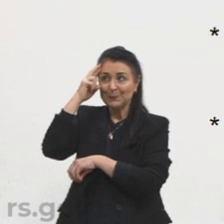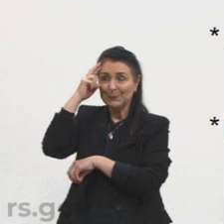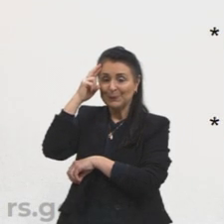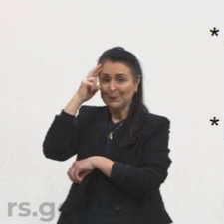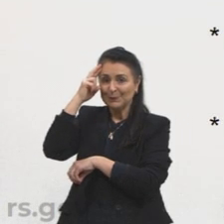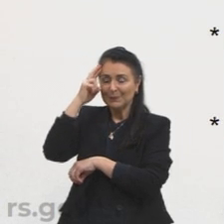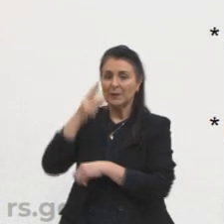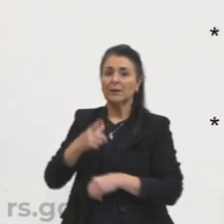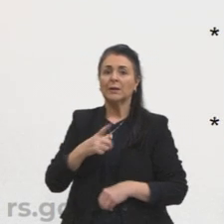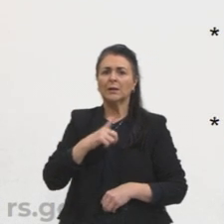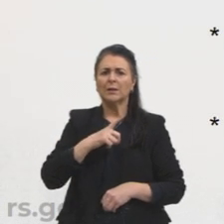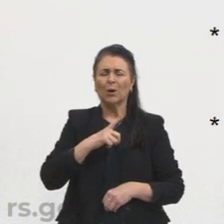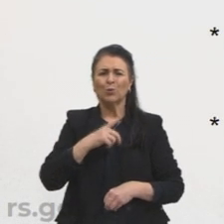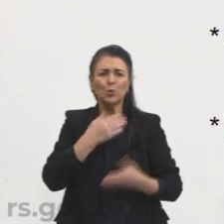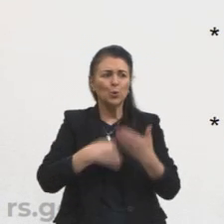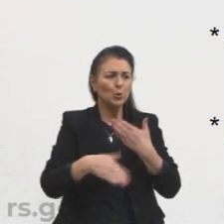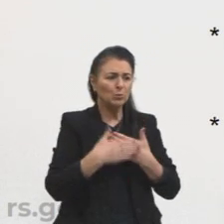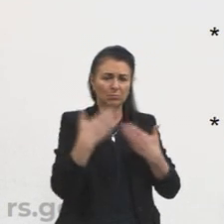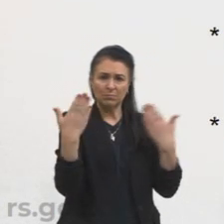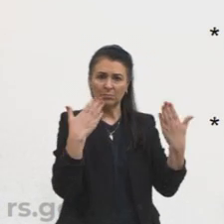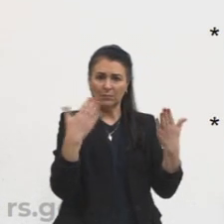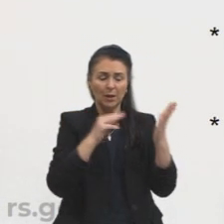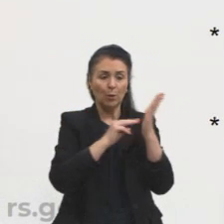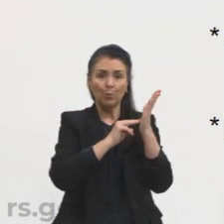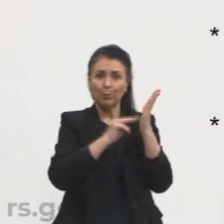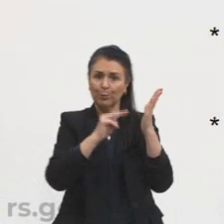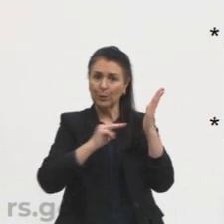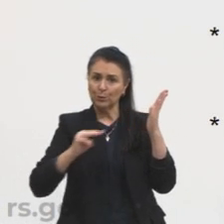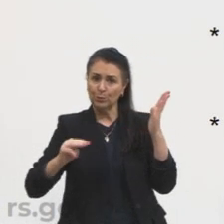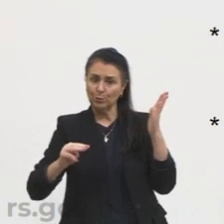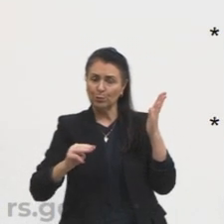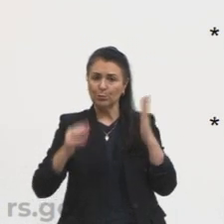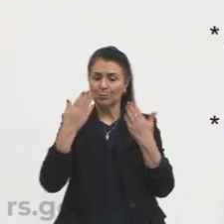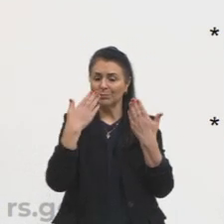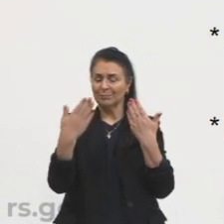Ele coloca tudo em dúvida. Olha aqui o método da dúvida, o método cartesiano.